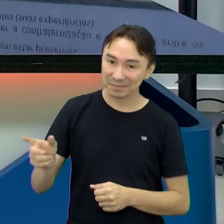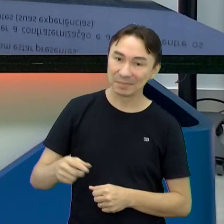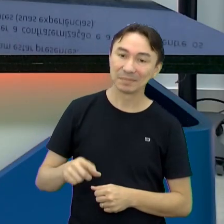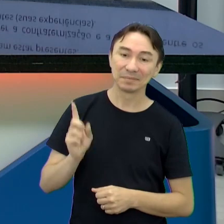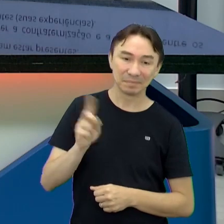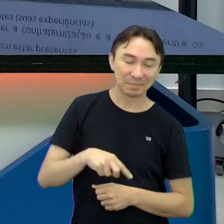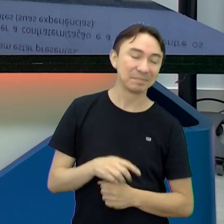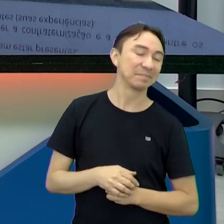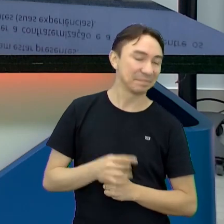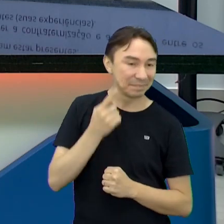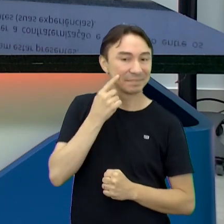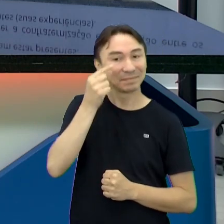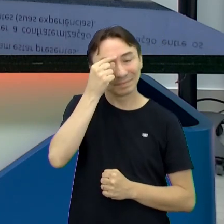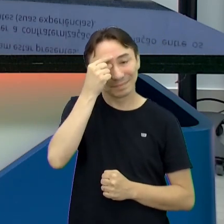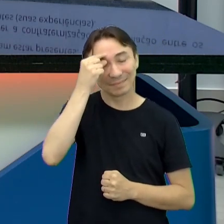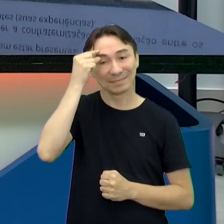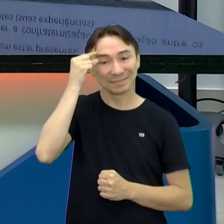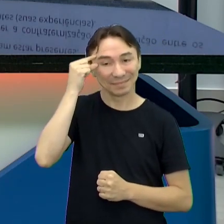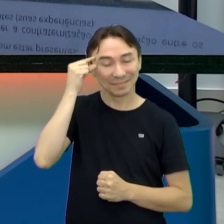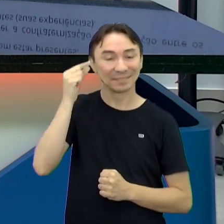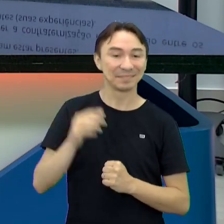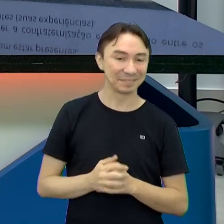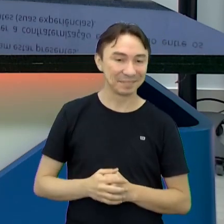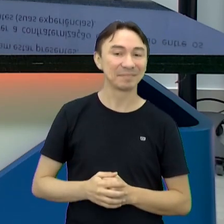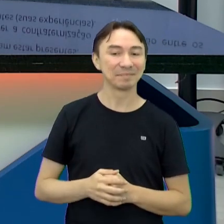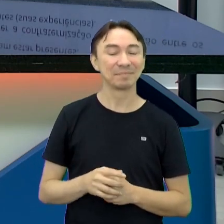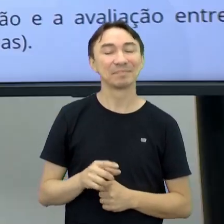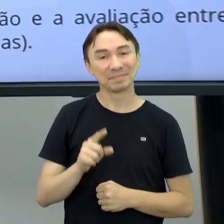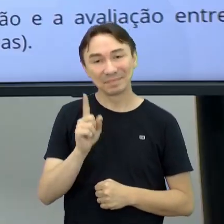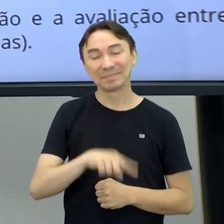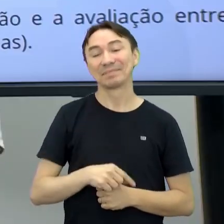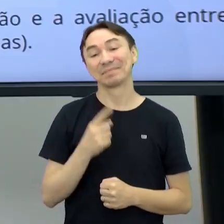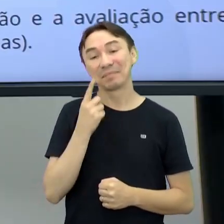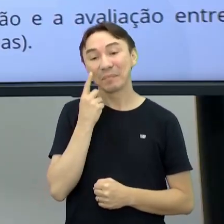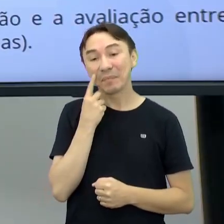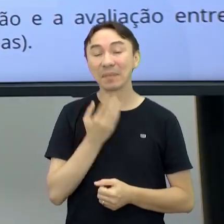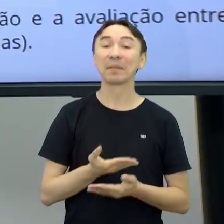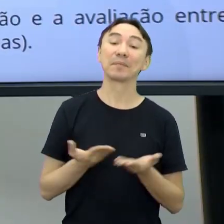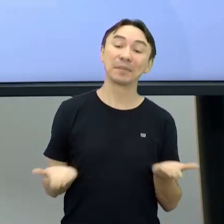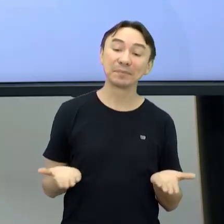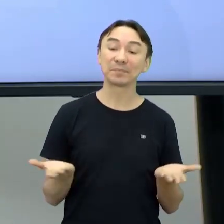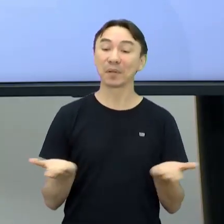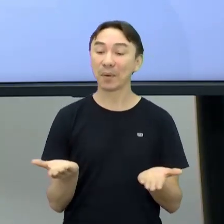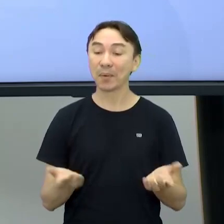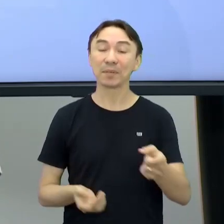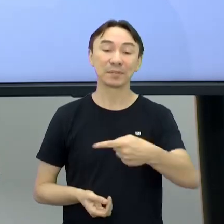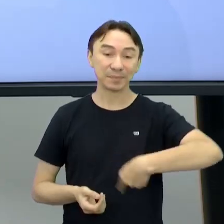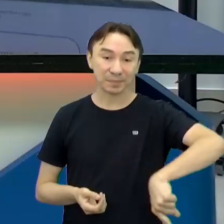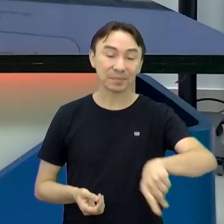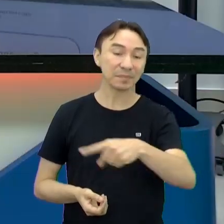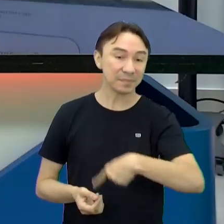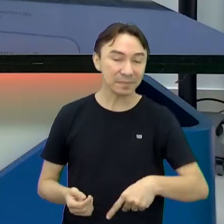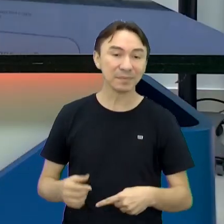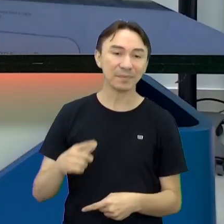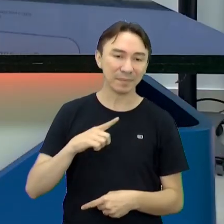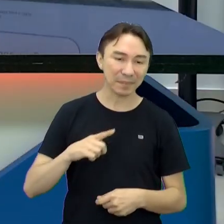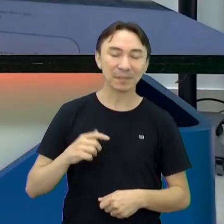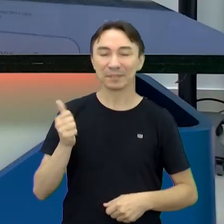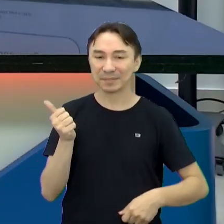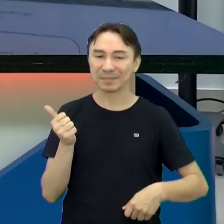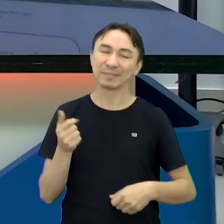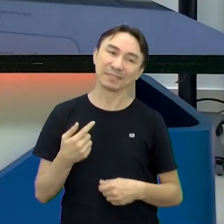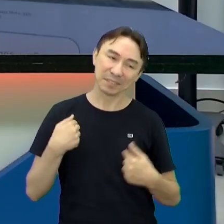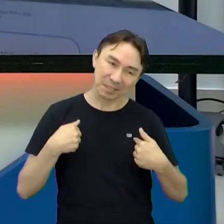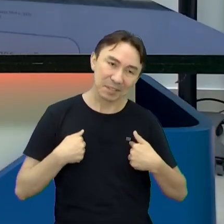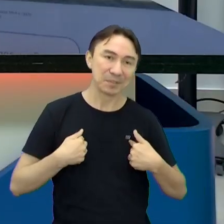acredito que sim Pela expressividade aqui na sobrancelha Então é isso Agora prontos para prosseguir sabem com quem estão falando, né Vocês